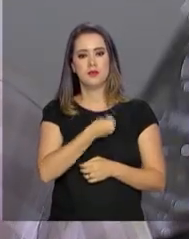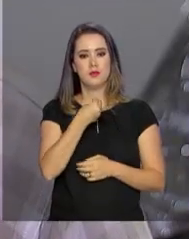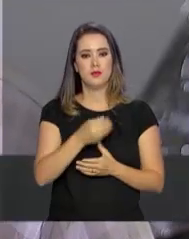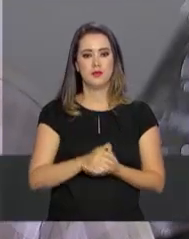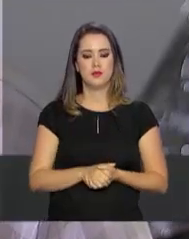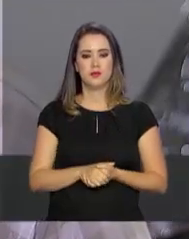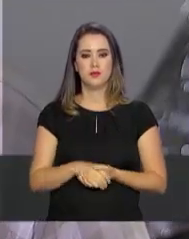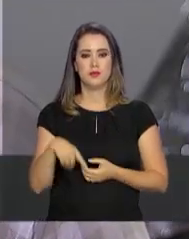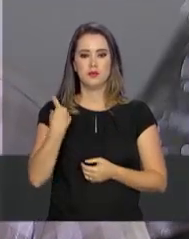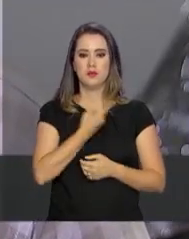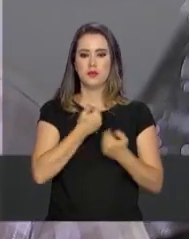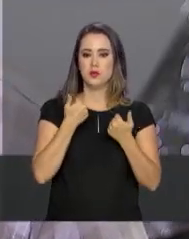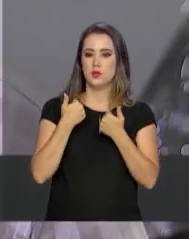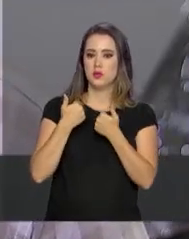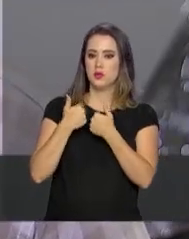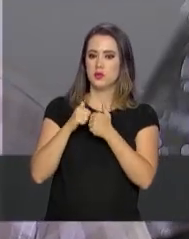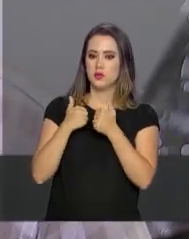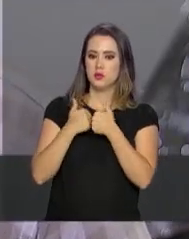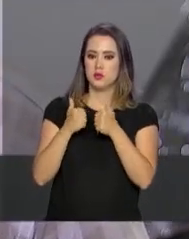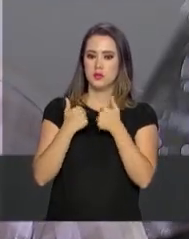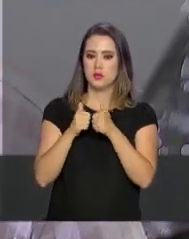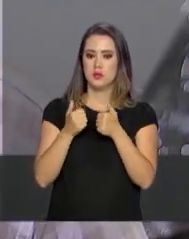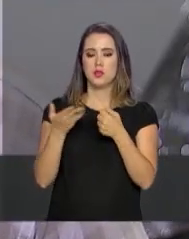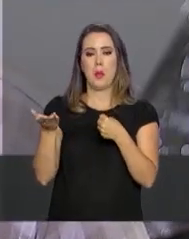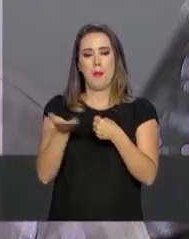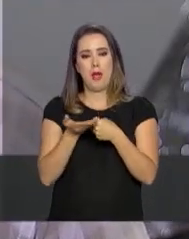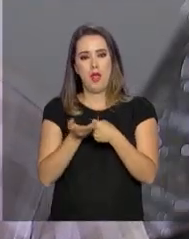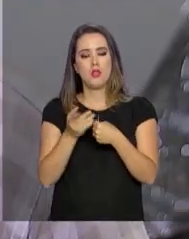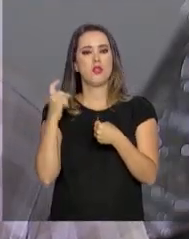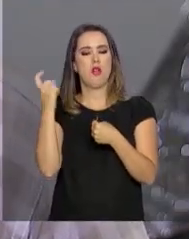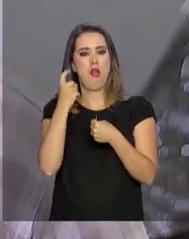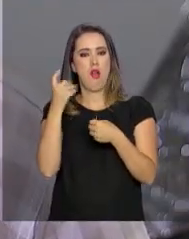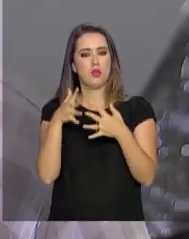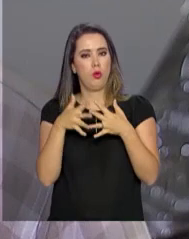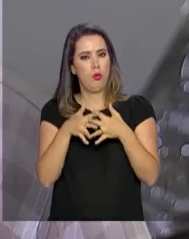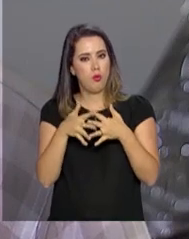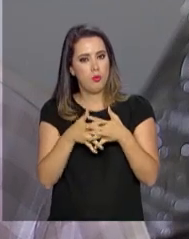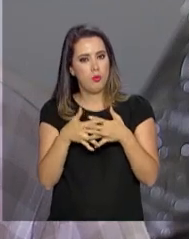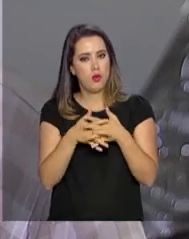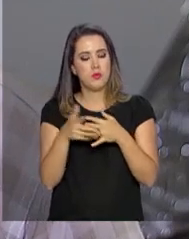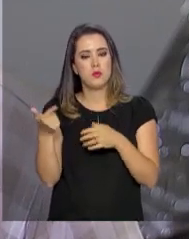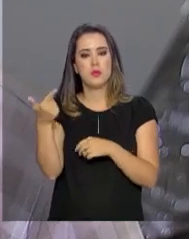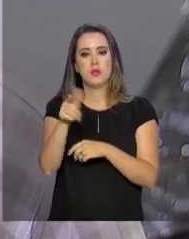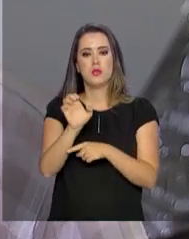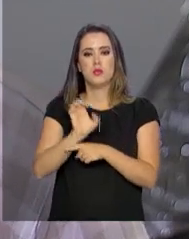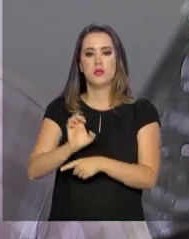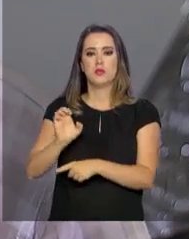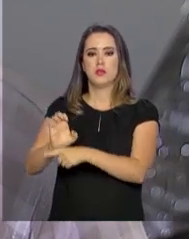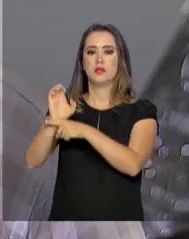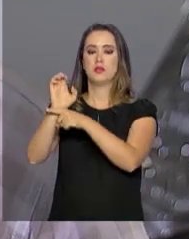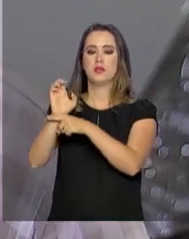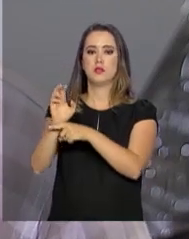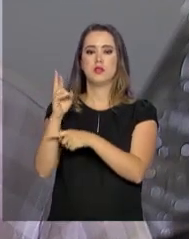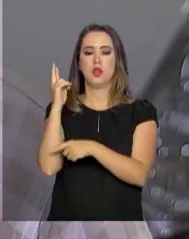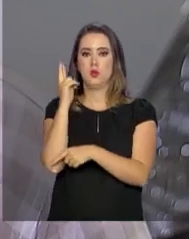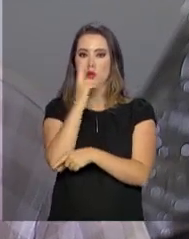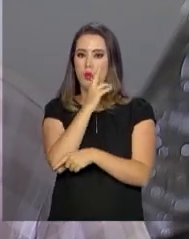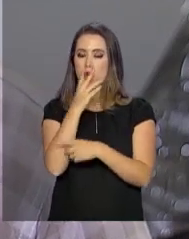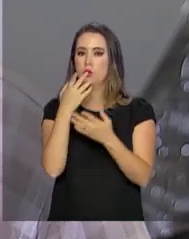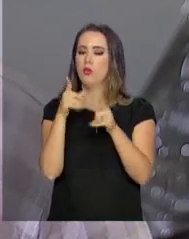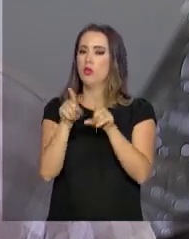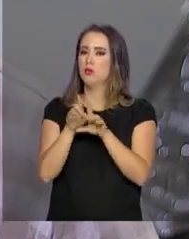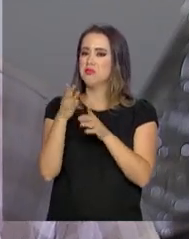desloca paciente para média complexidade, para média e alta complexidade, para outro estado, que é para Rondônia. E fica em cerca